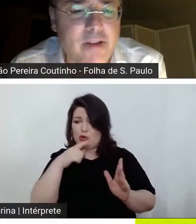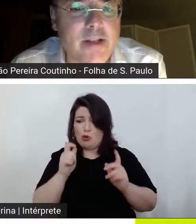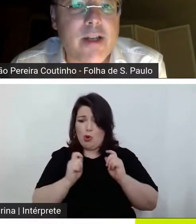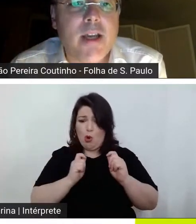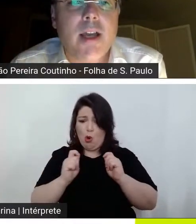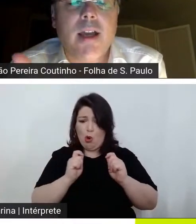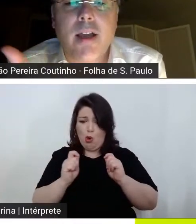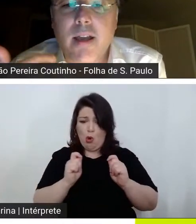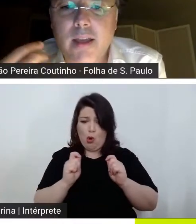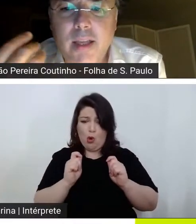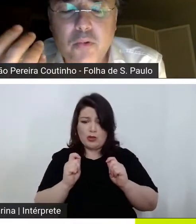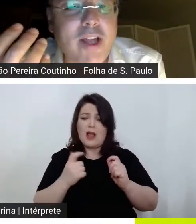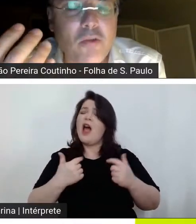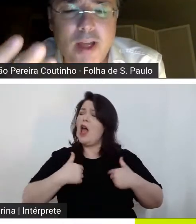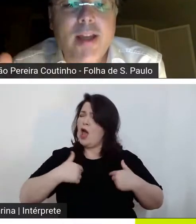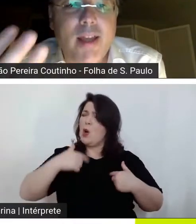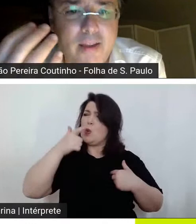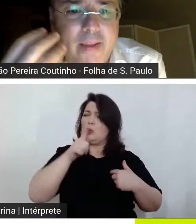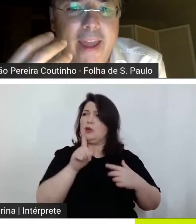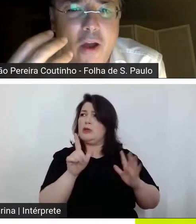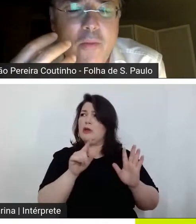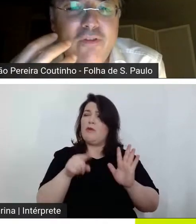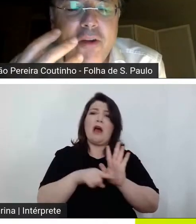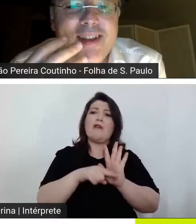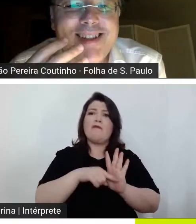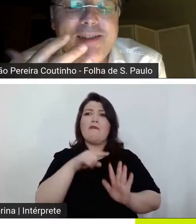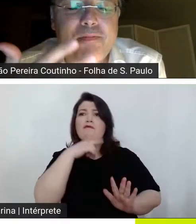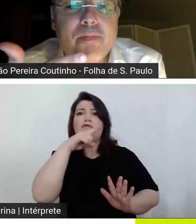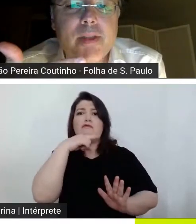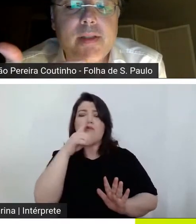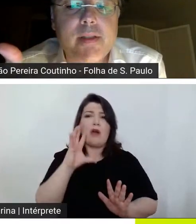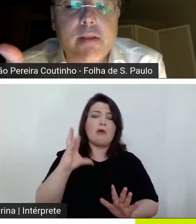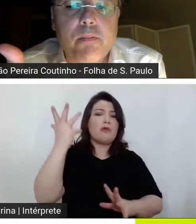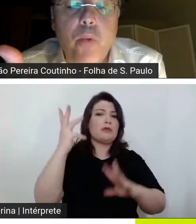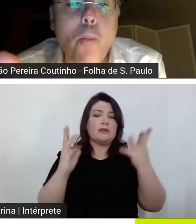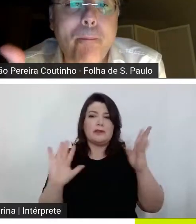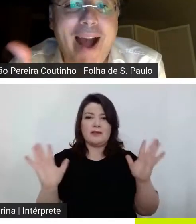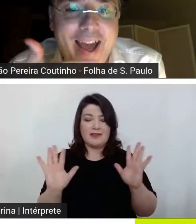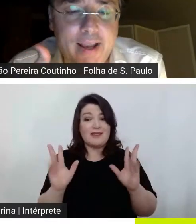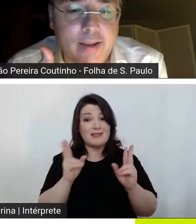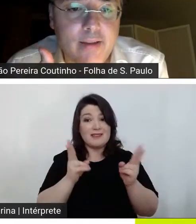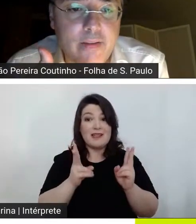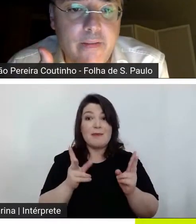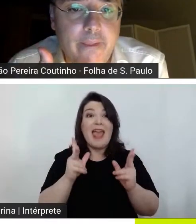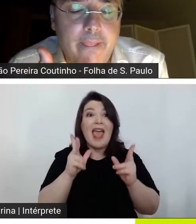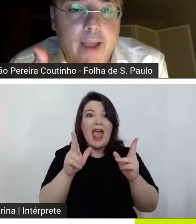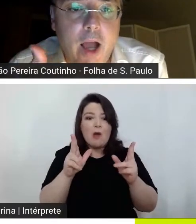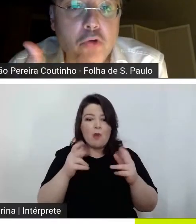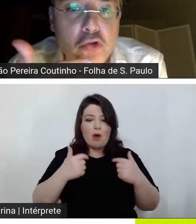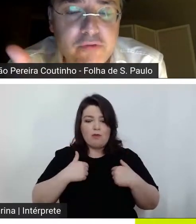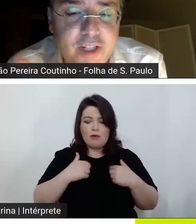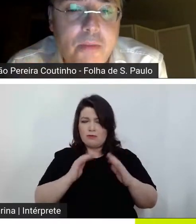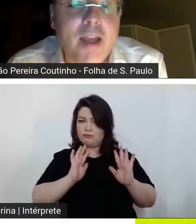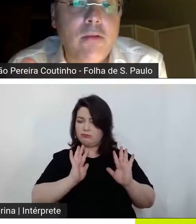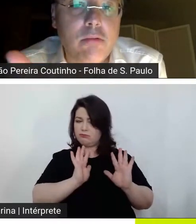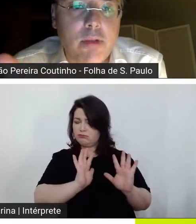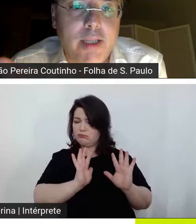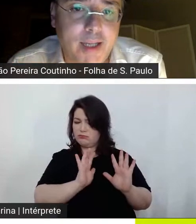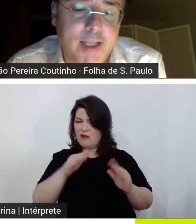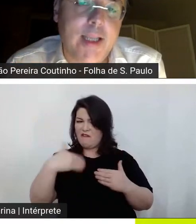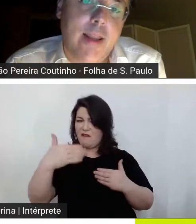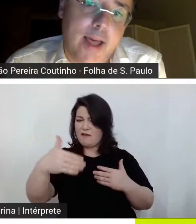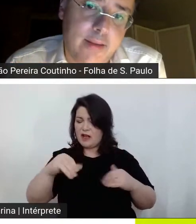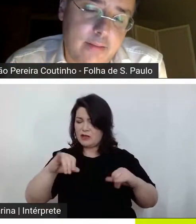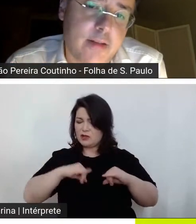variáveis e portanto é uma forma de se pouparem ao sofrimento